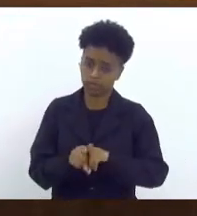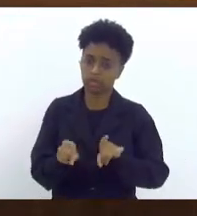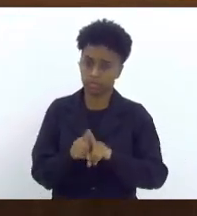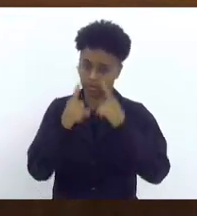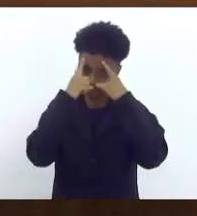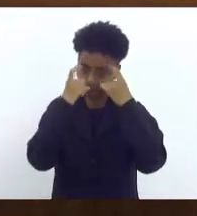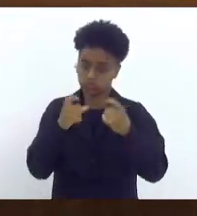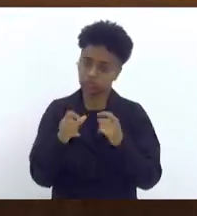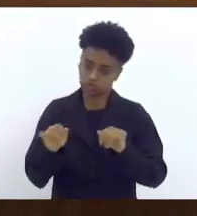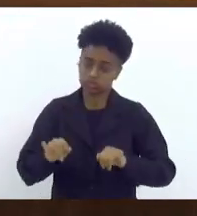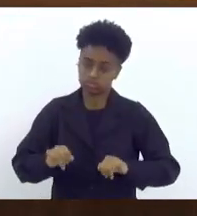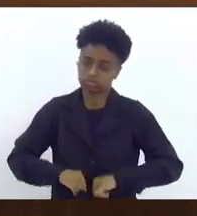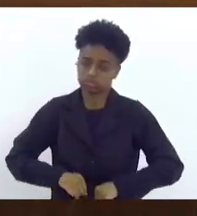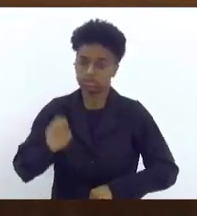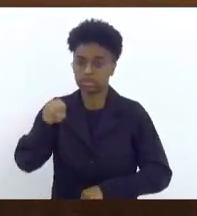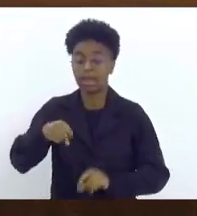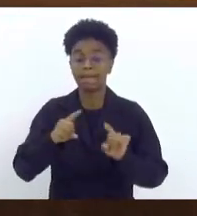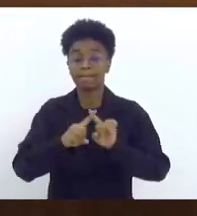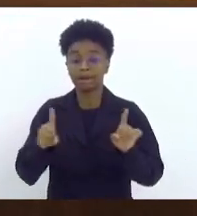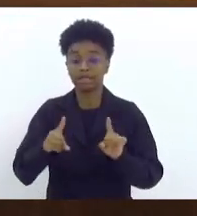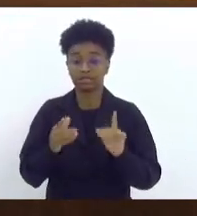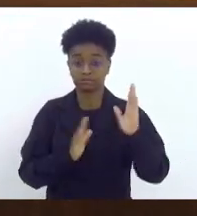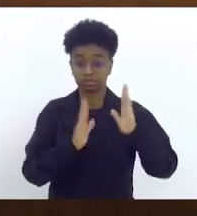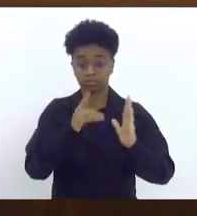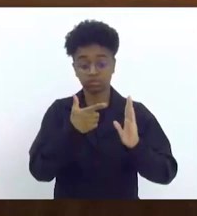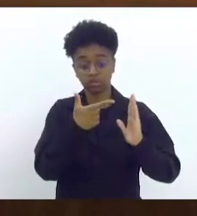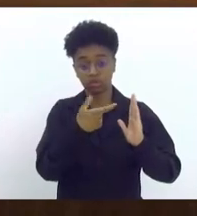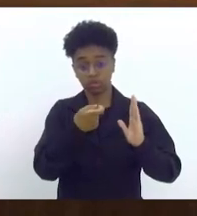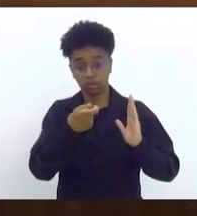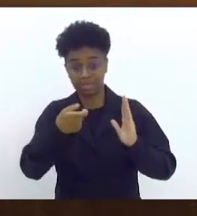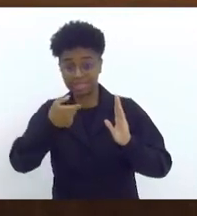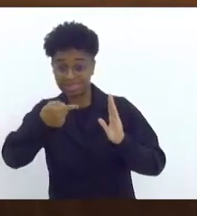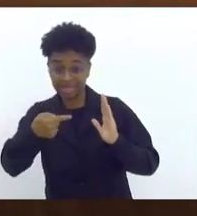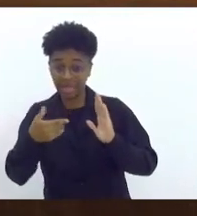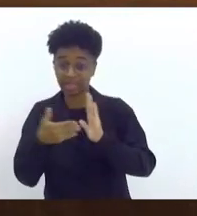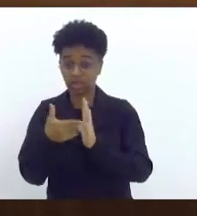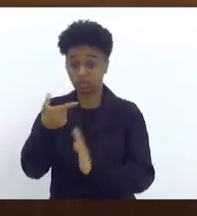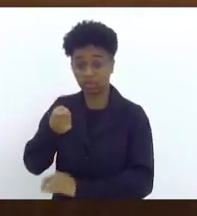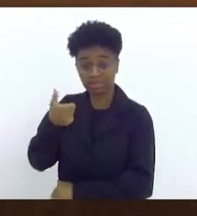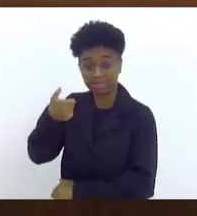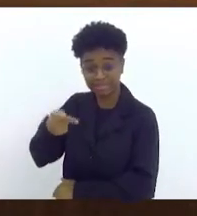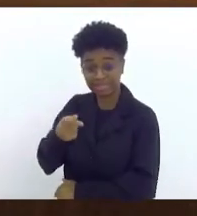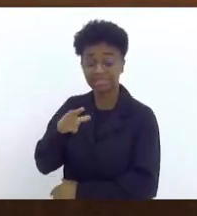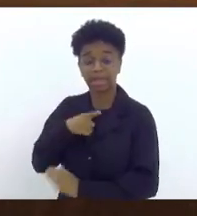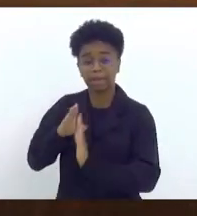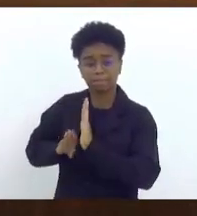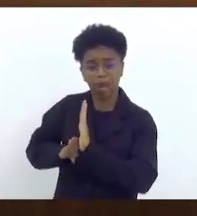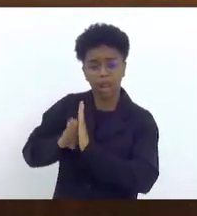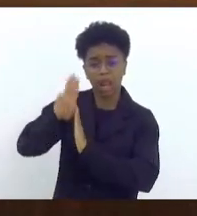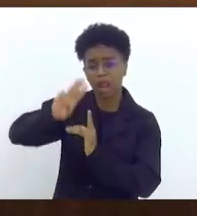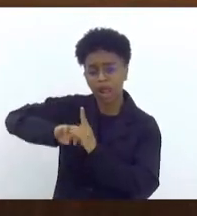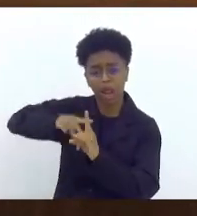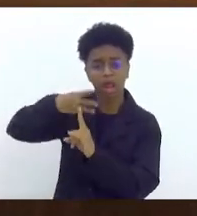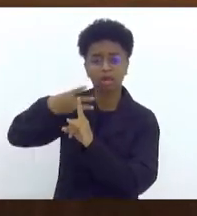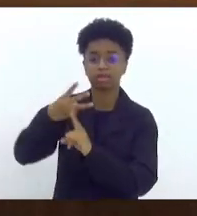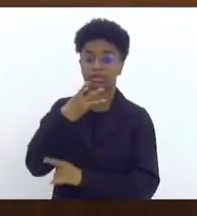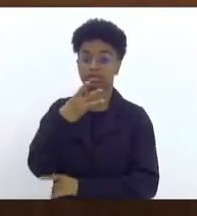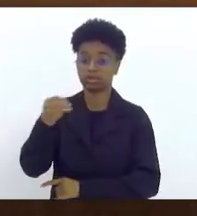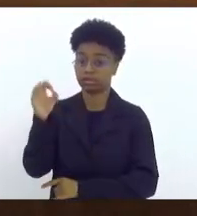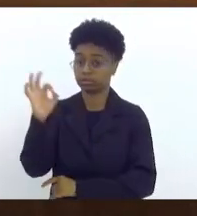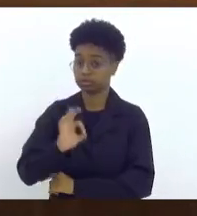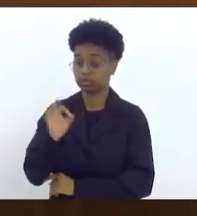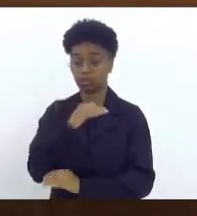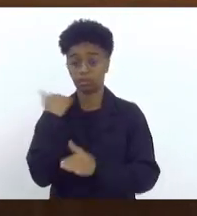violência. Mas, de 2007 a 2017, tivemos um aumento de 30% do